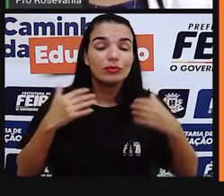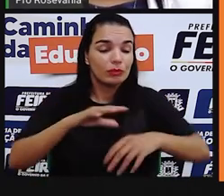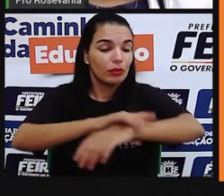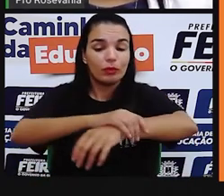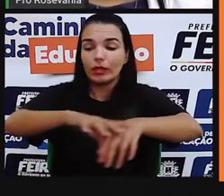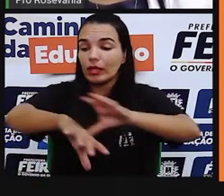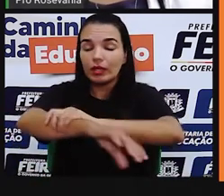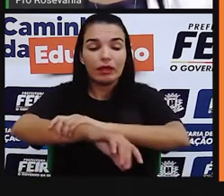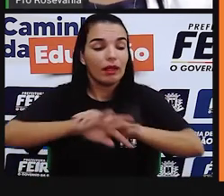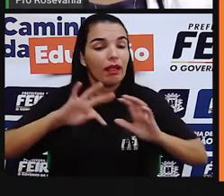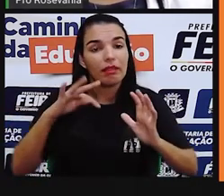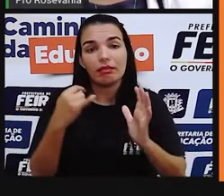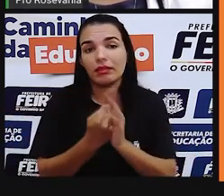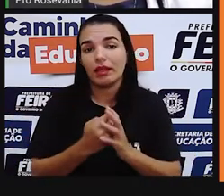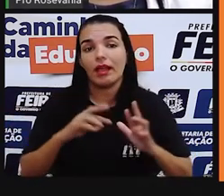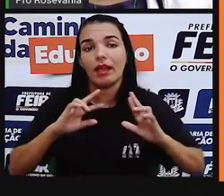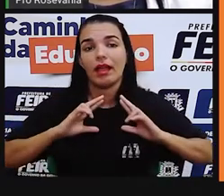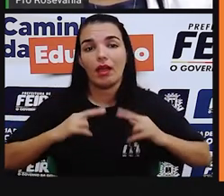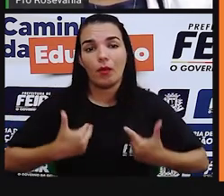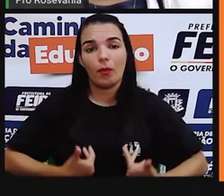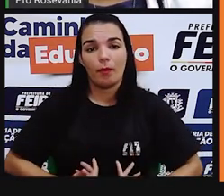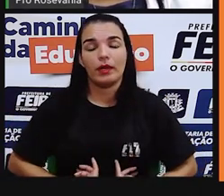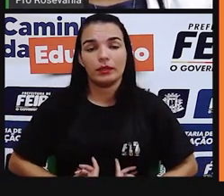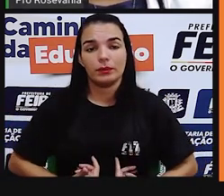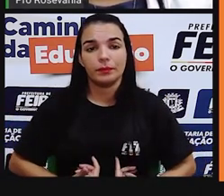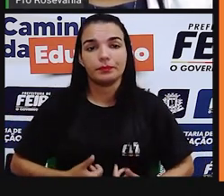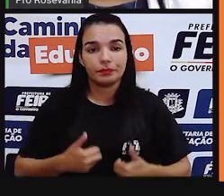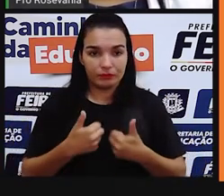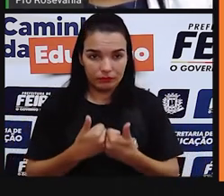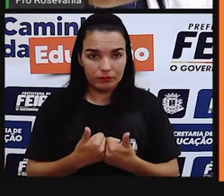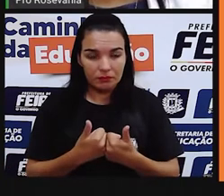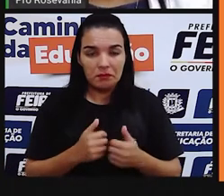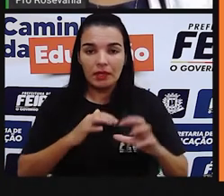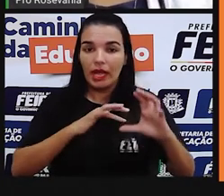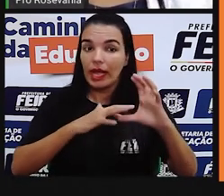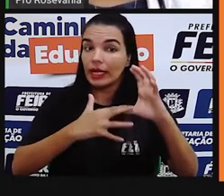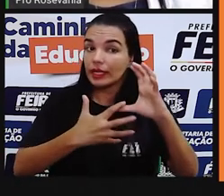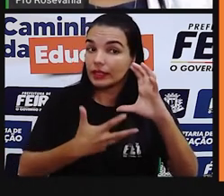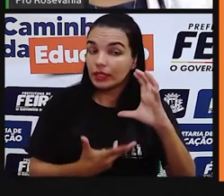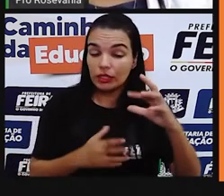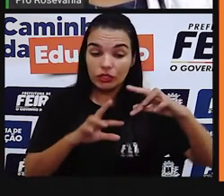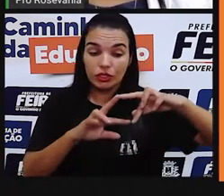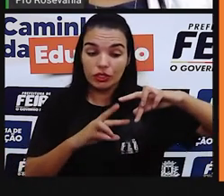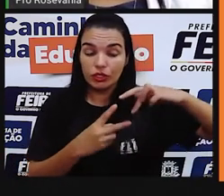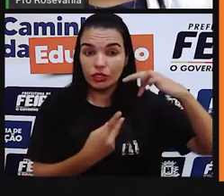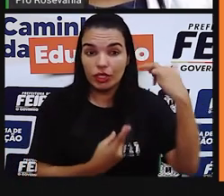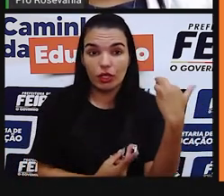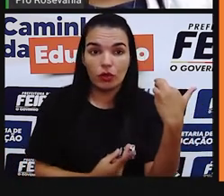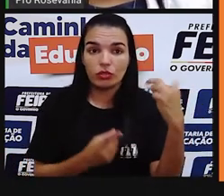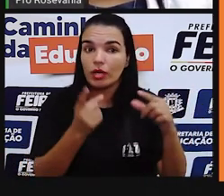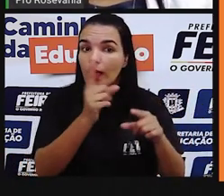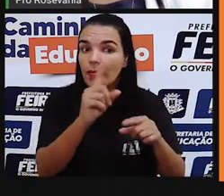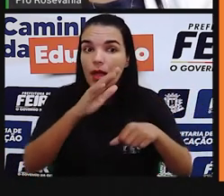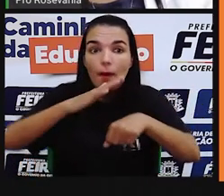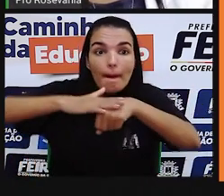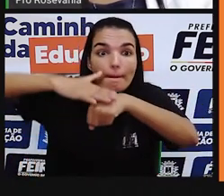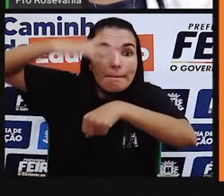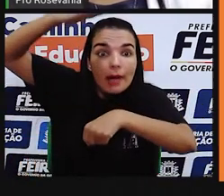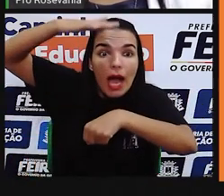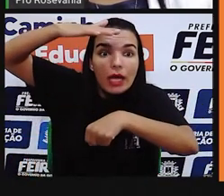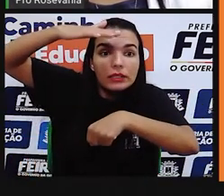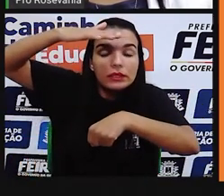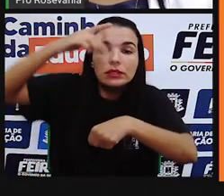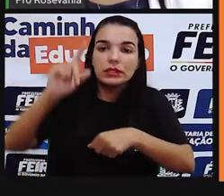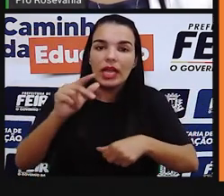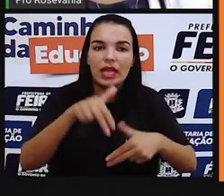Tem cabelo, então, essa questão genética, ela não é predominante aqui. Eu,